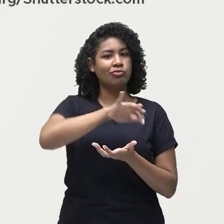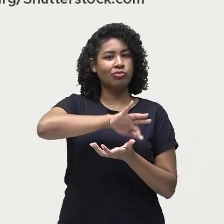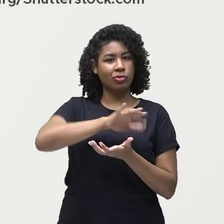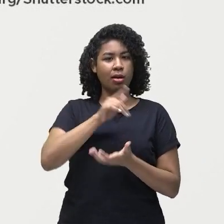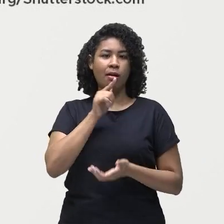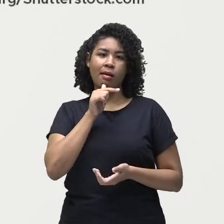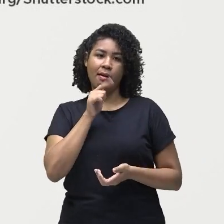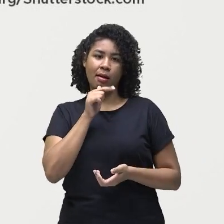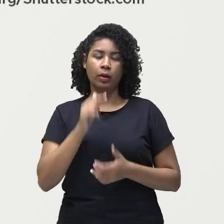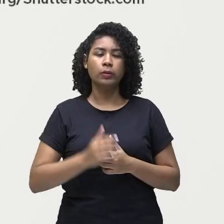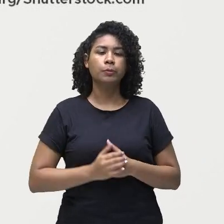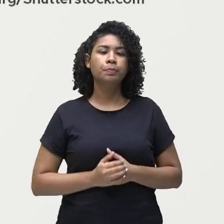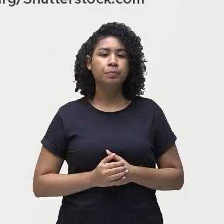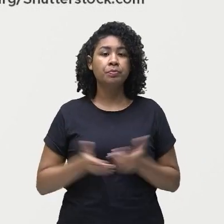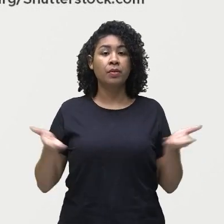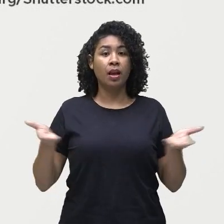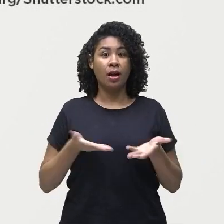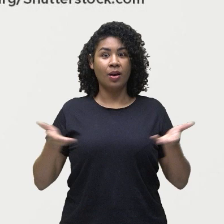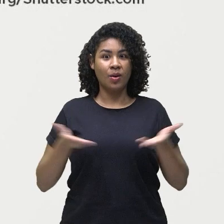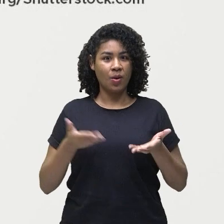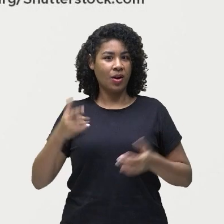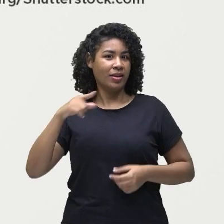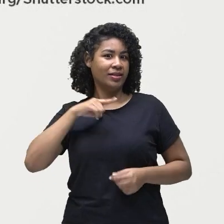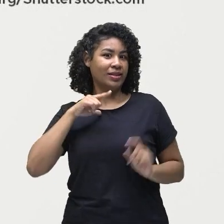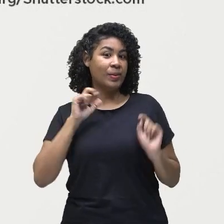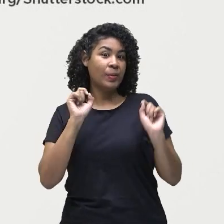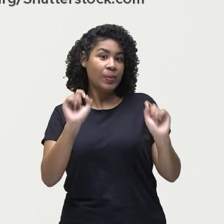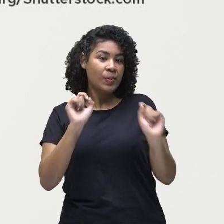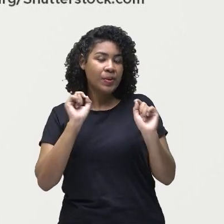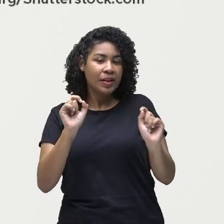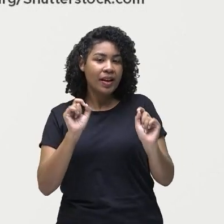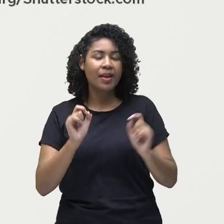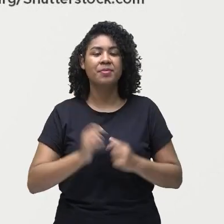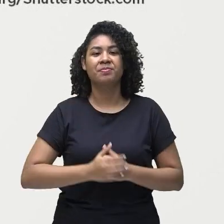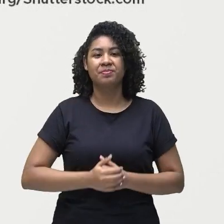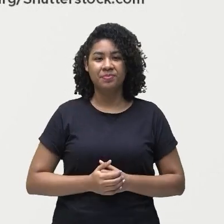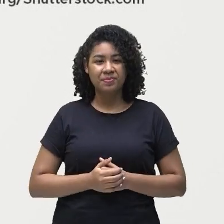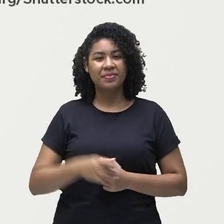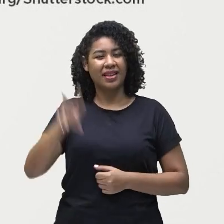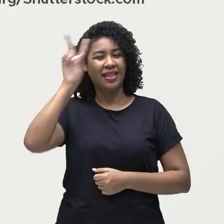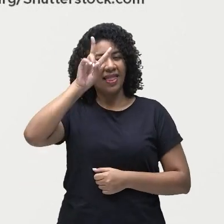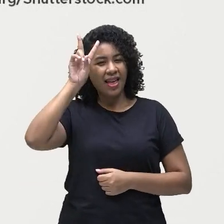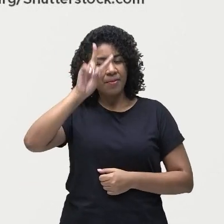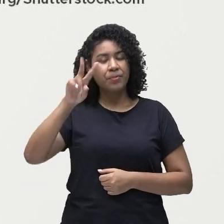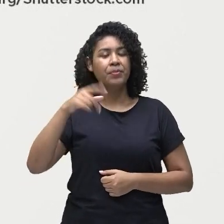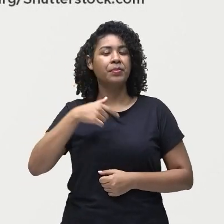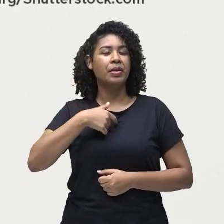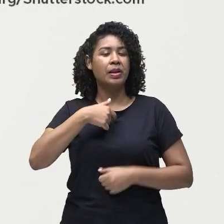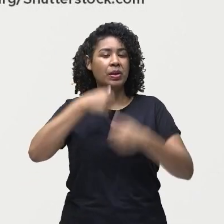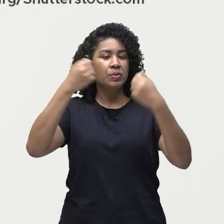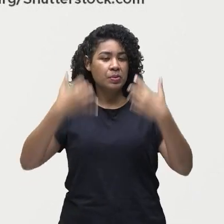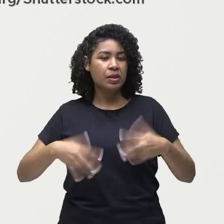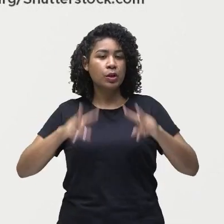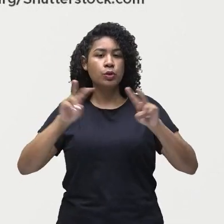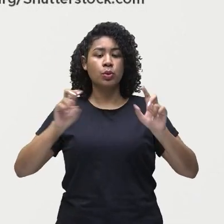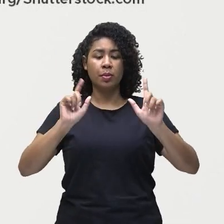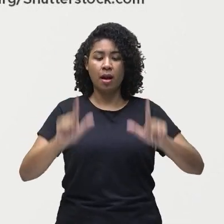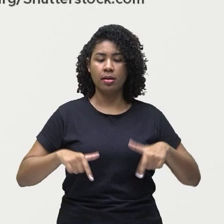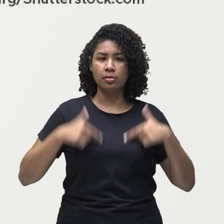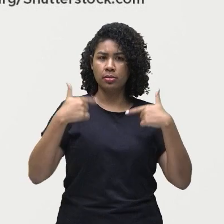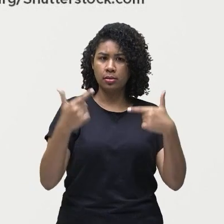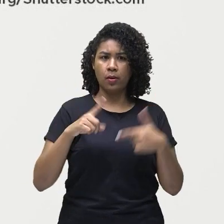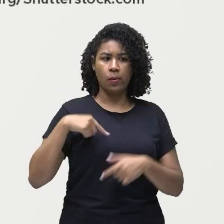E a gente tem algumas atividades, a gente falou já de algumas atitudes que nós temos no nosso dia a dia que